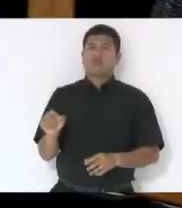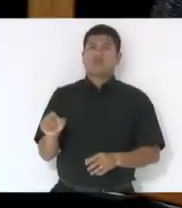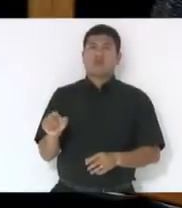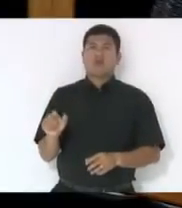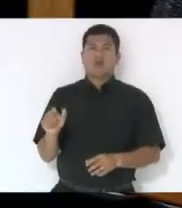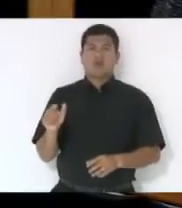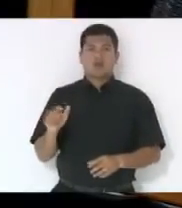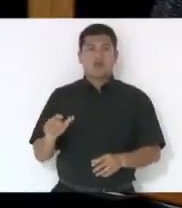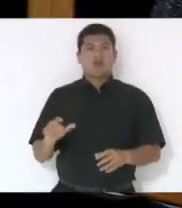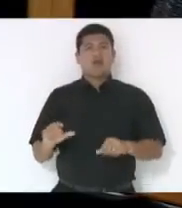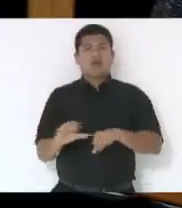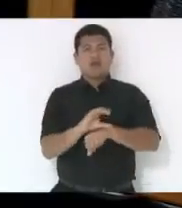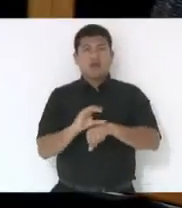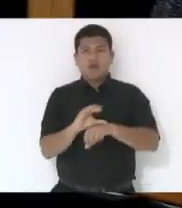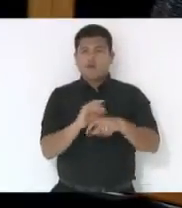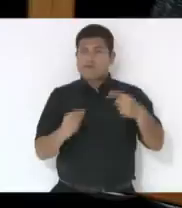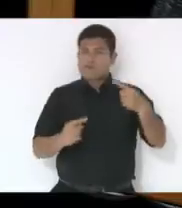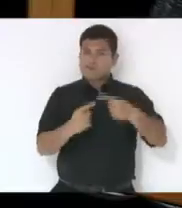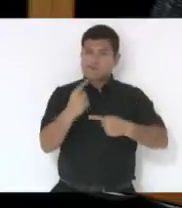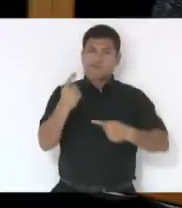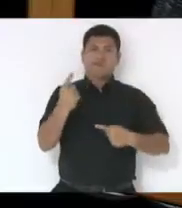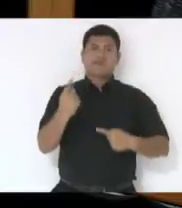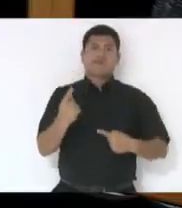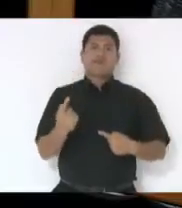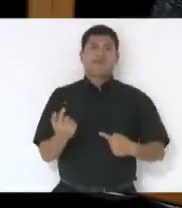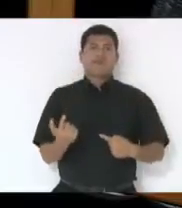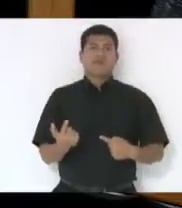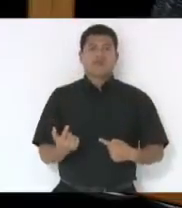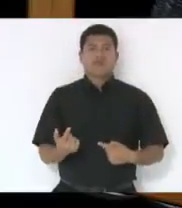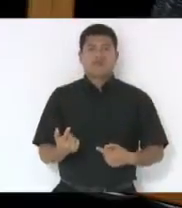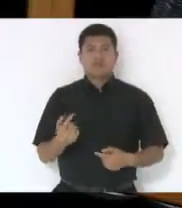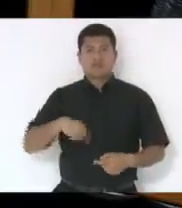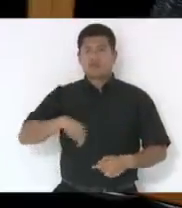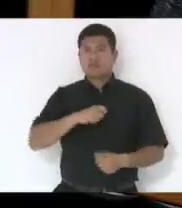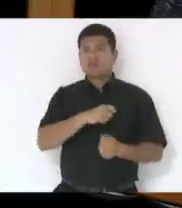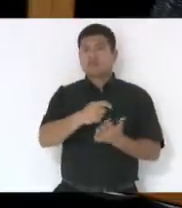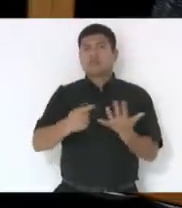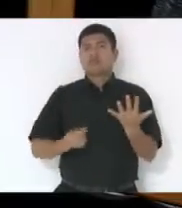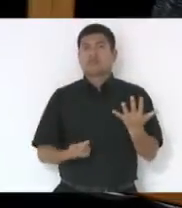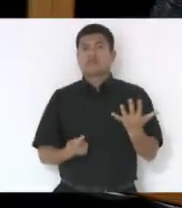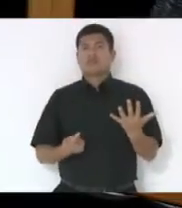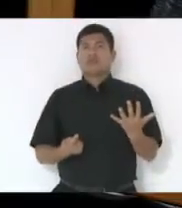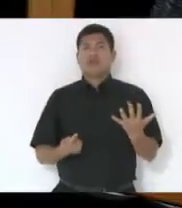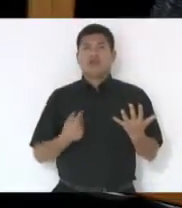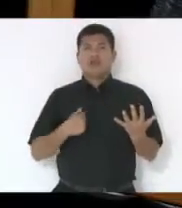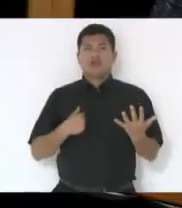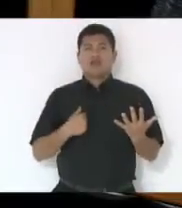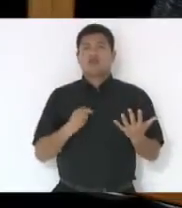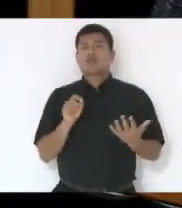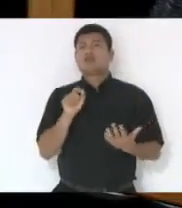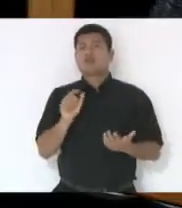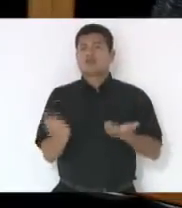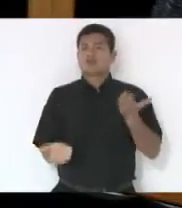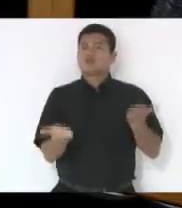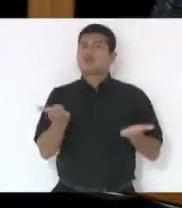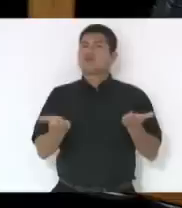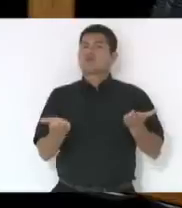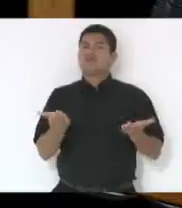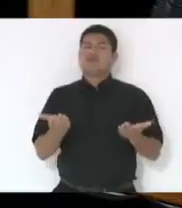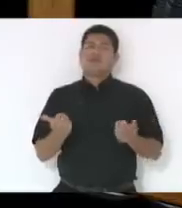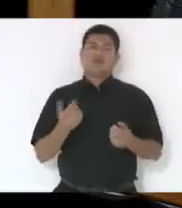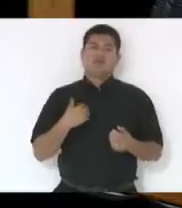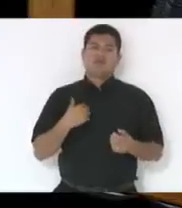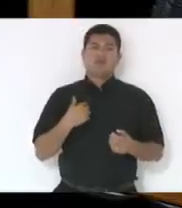inconstitucionalidade. Entendemos os princípios, o presidente da razoabilidade sobre um projeto dessa